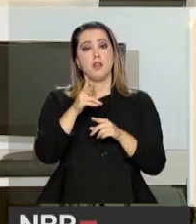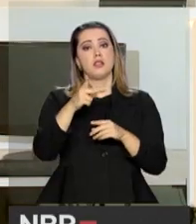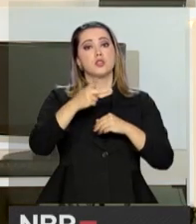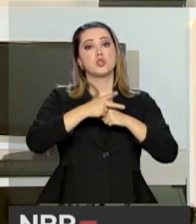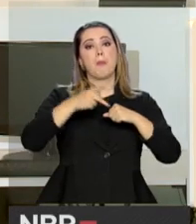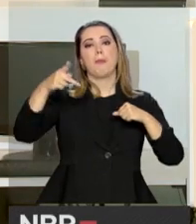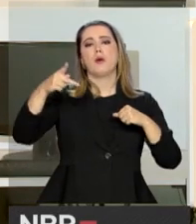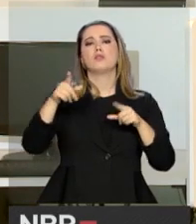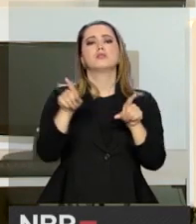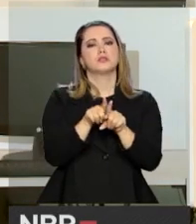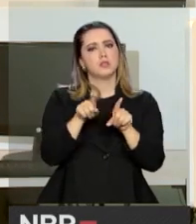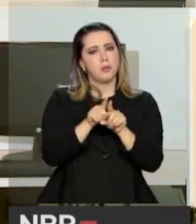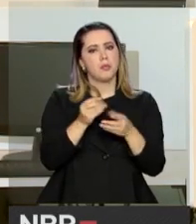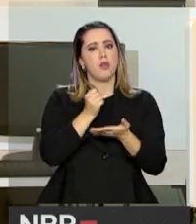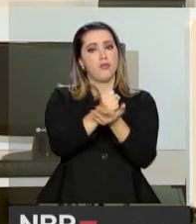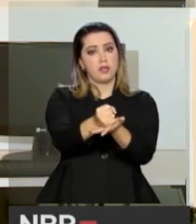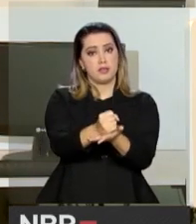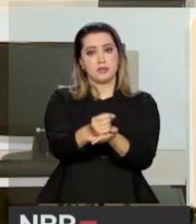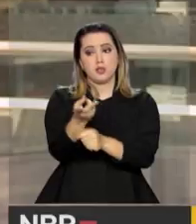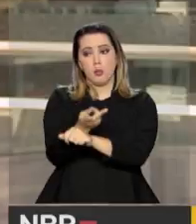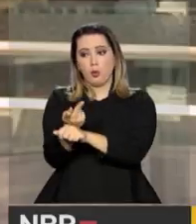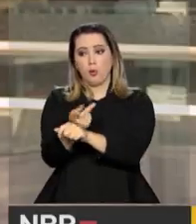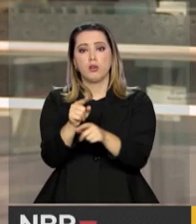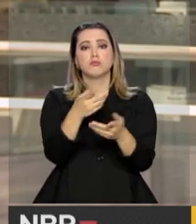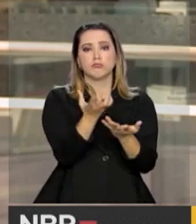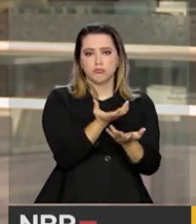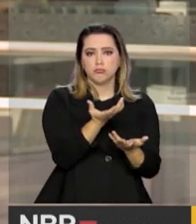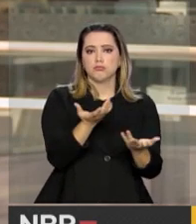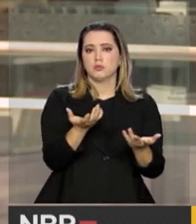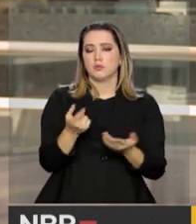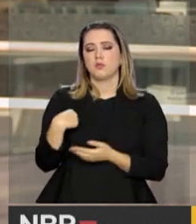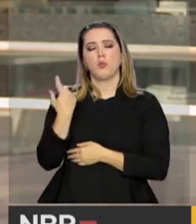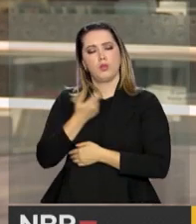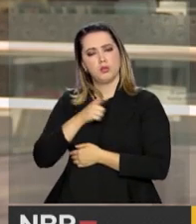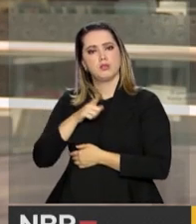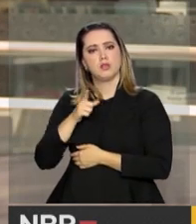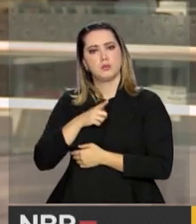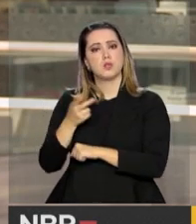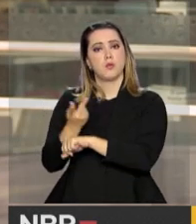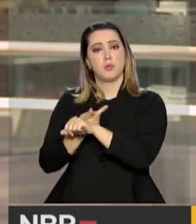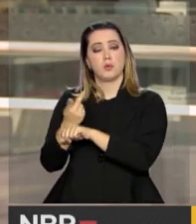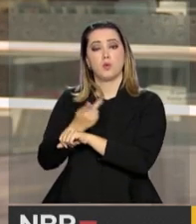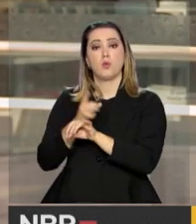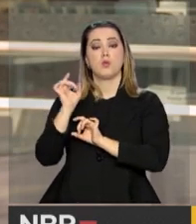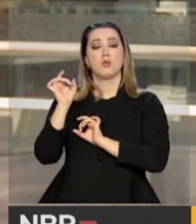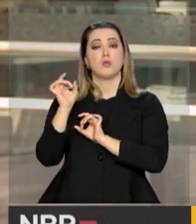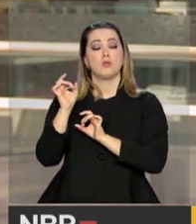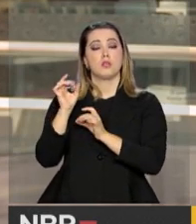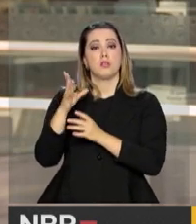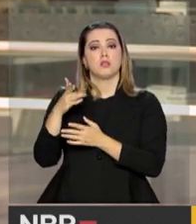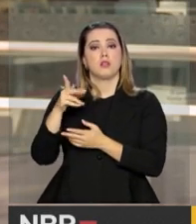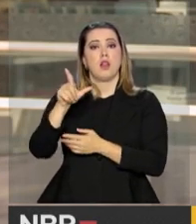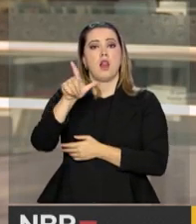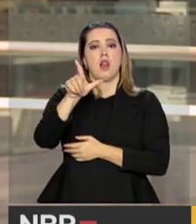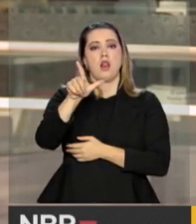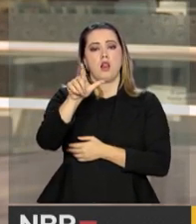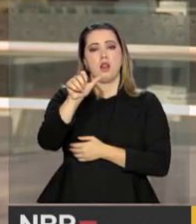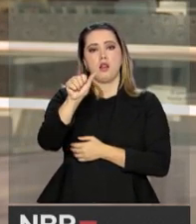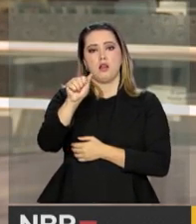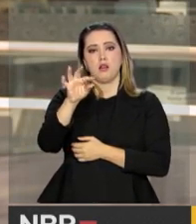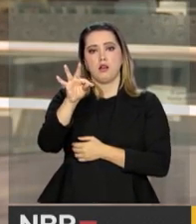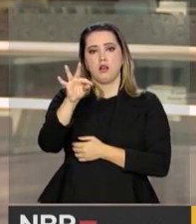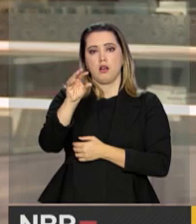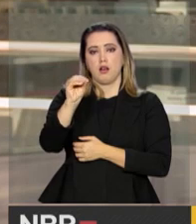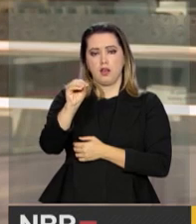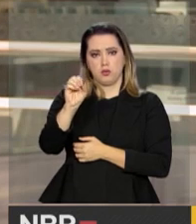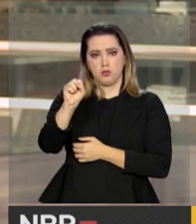também são muito oferecidos e procurados, né, professor? Nós temos uma procura, em especial, por cursos de lato senso, né? Por